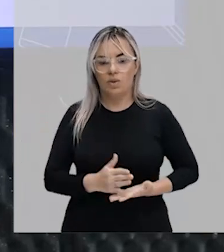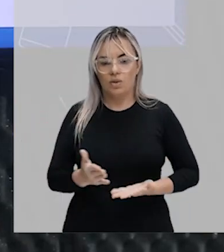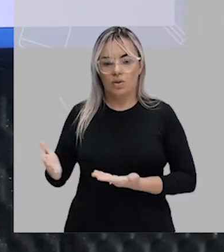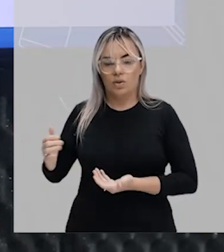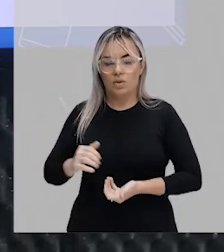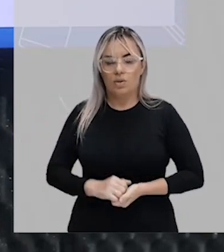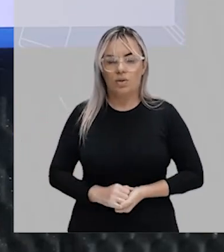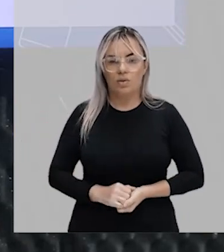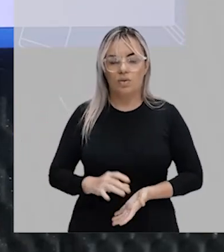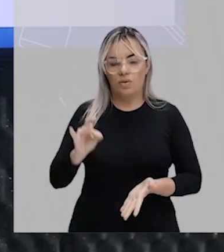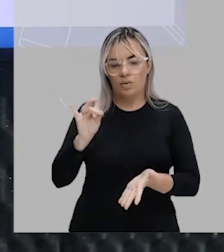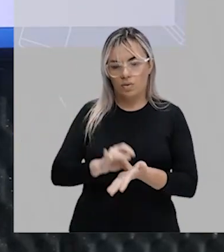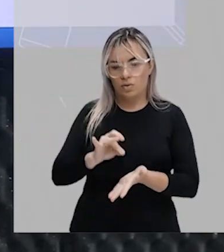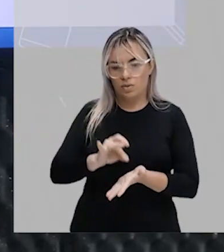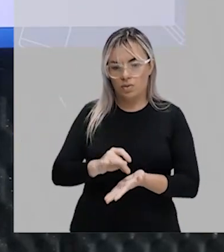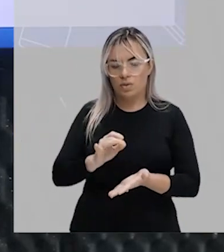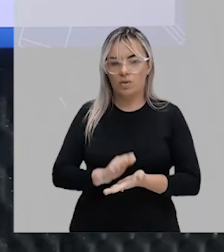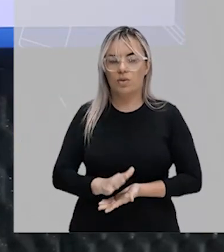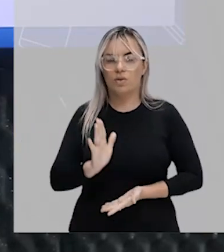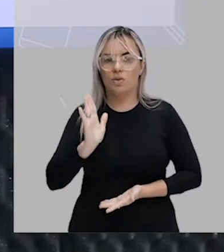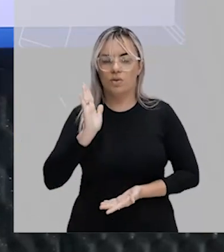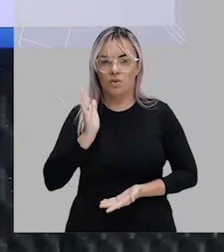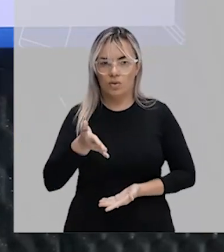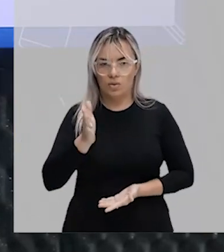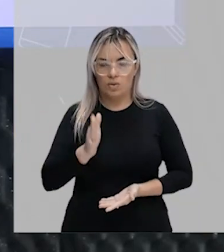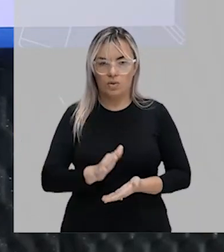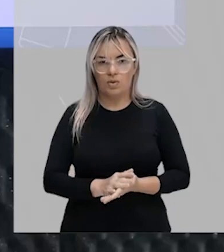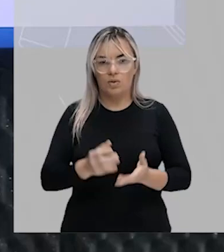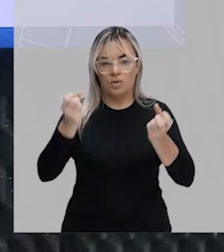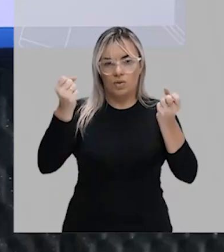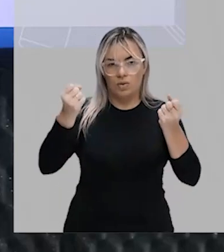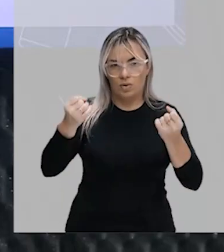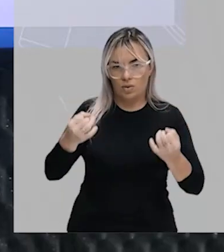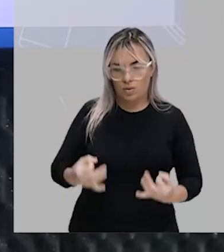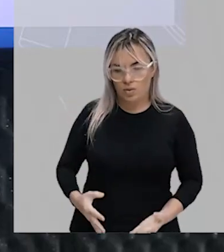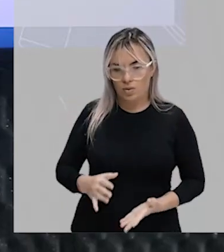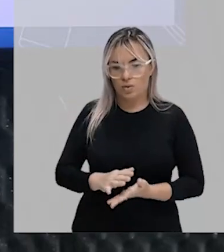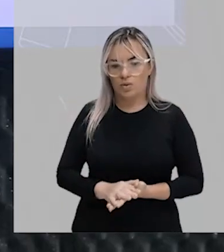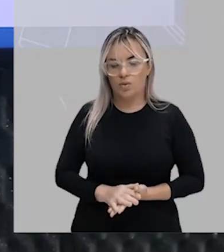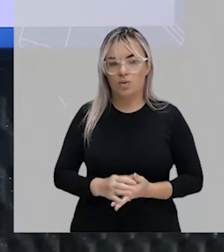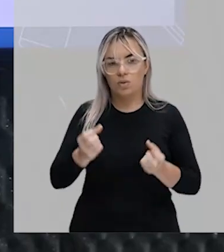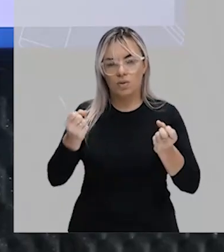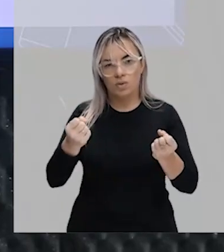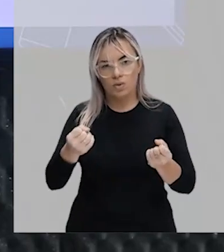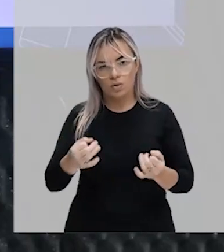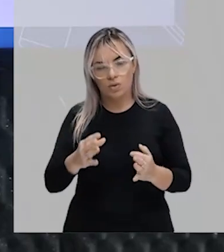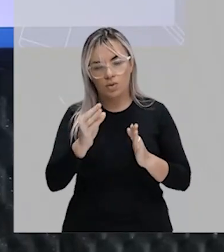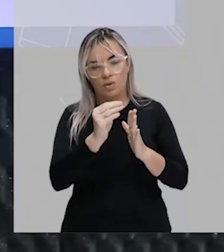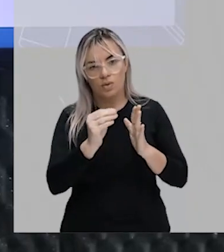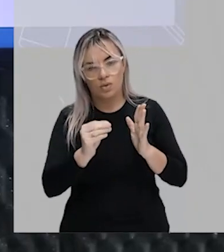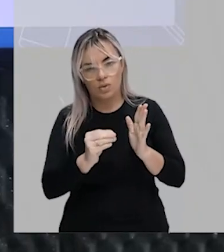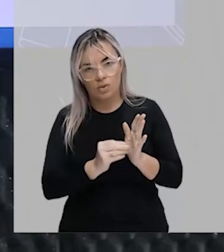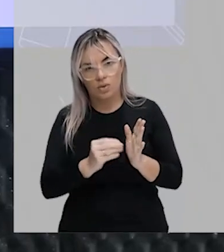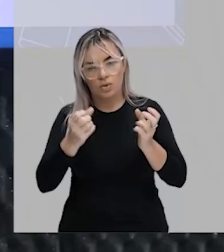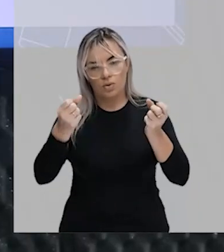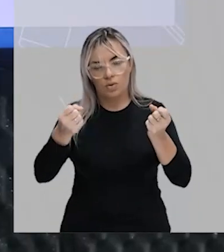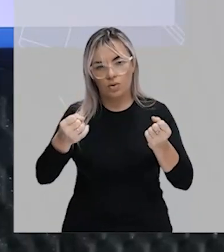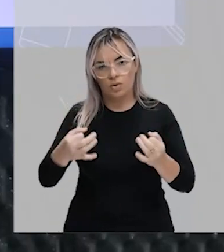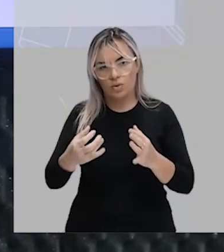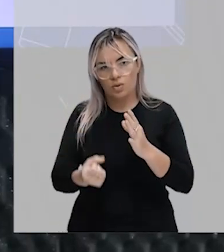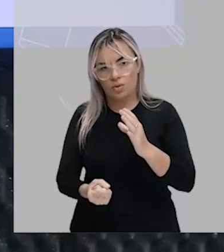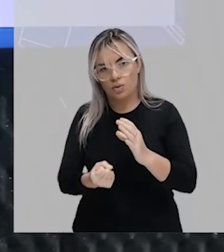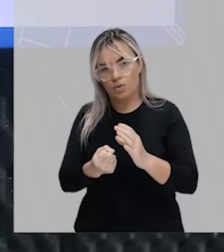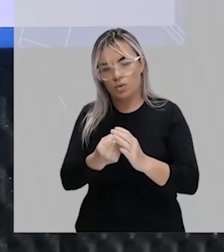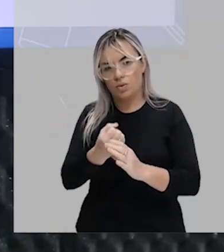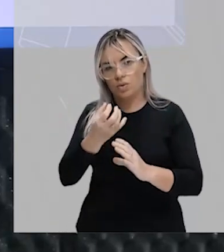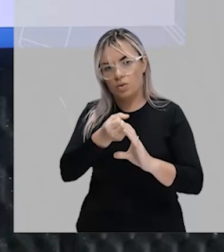e quando falamos, mais uma vez, a gente vai voltar nessa mesma fala, quando nós mencionamos para você o surgimento do